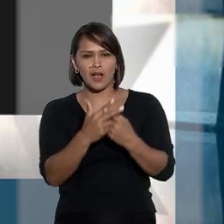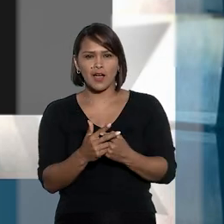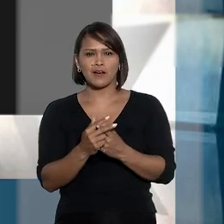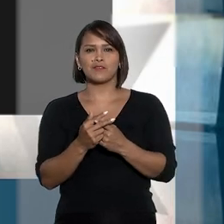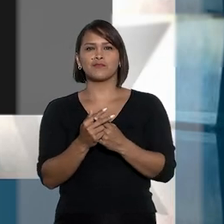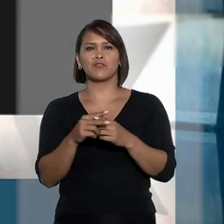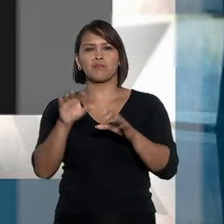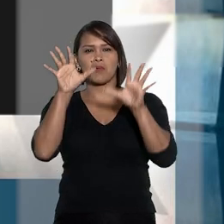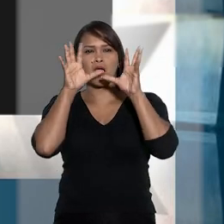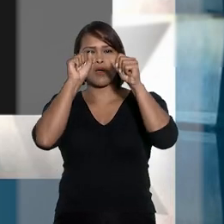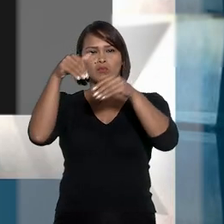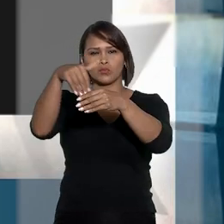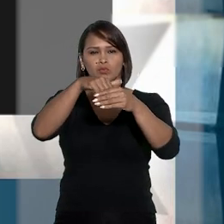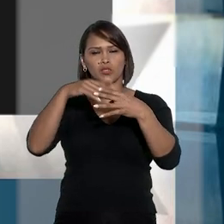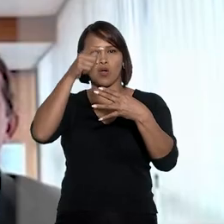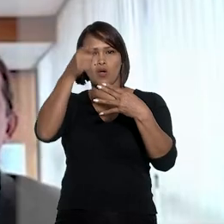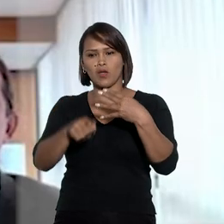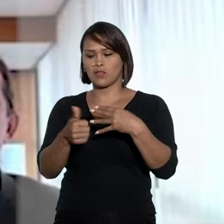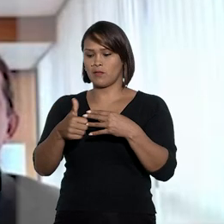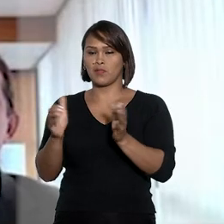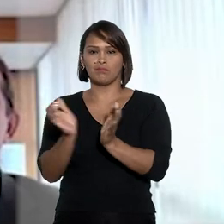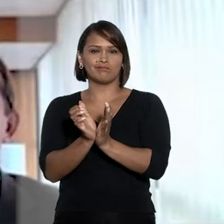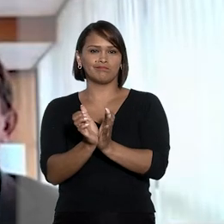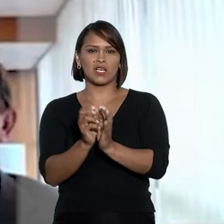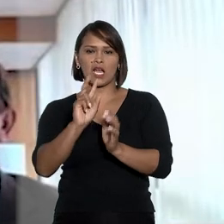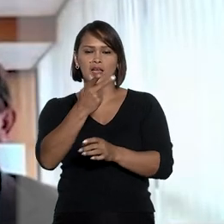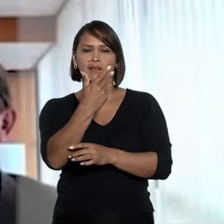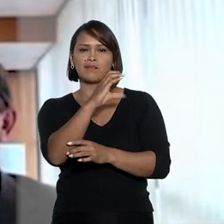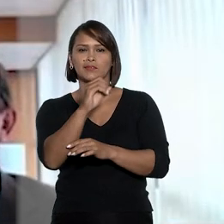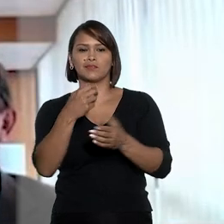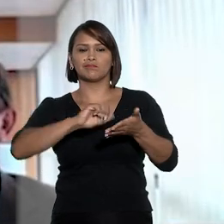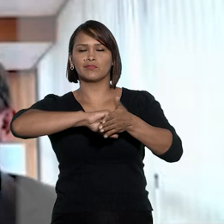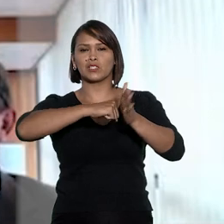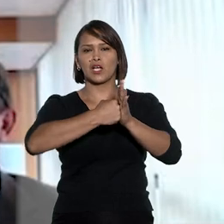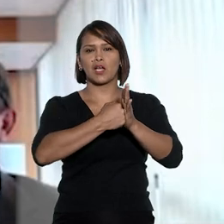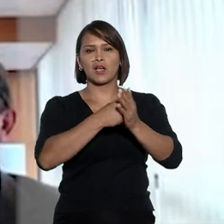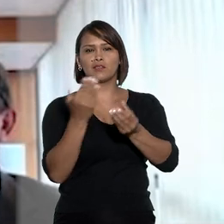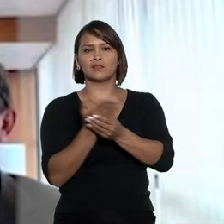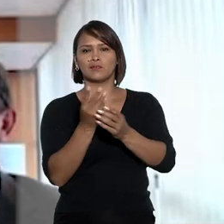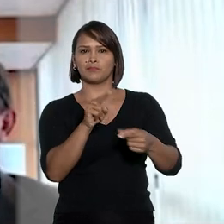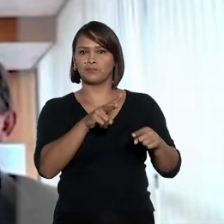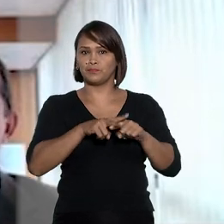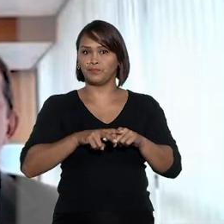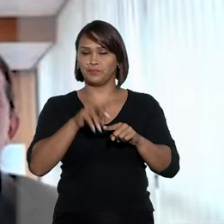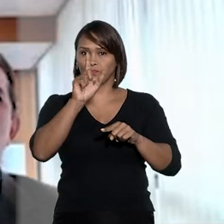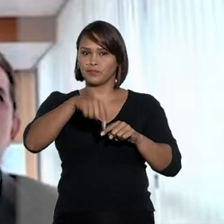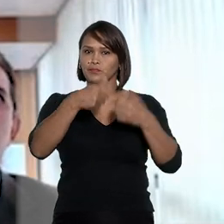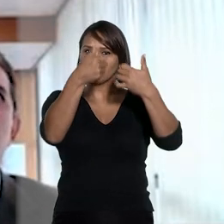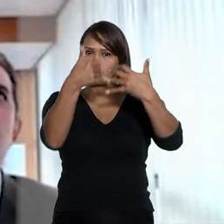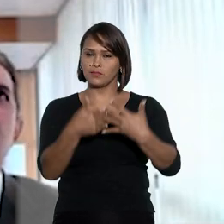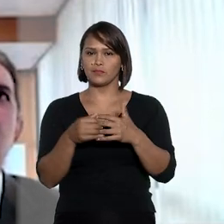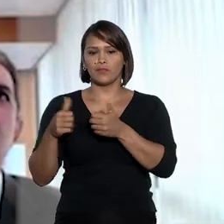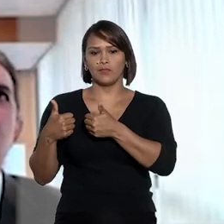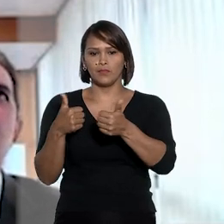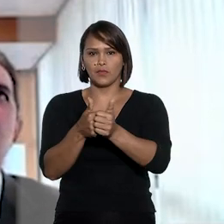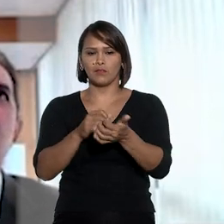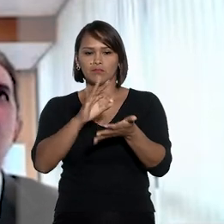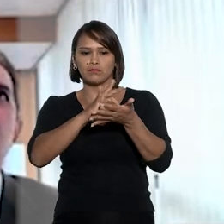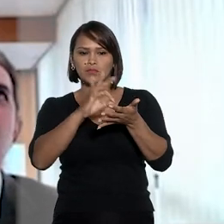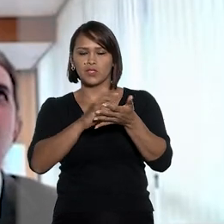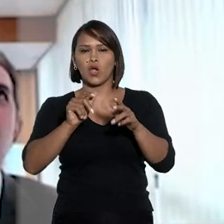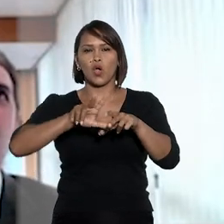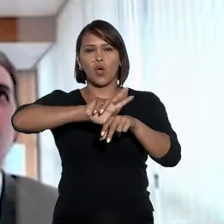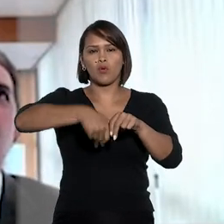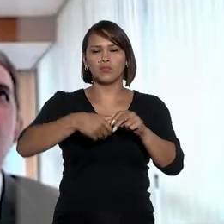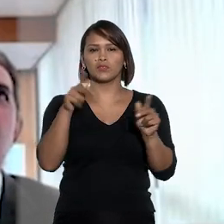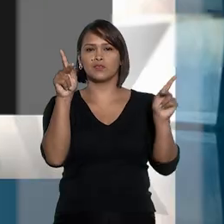Tribunal Regional Federal da Primeira Região, que negou abescorpos para trancar a ação penal. Alegou a tipicidade da conduta da escrita